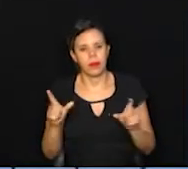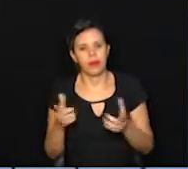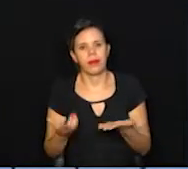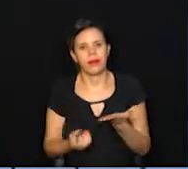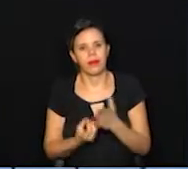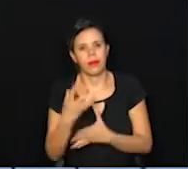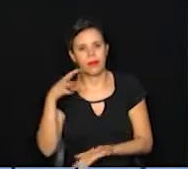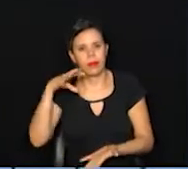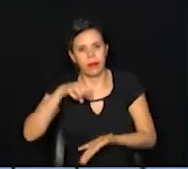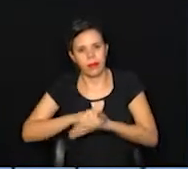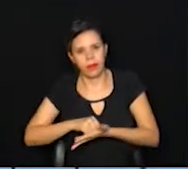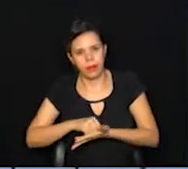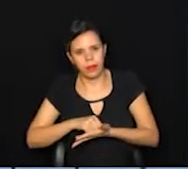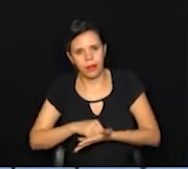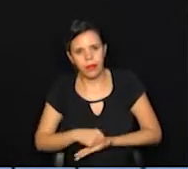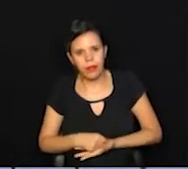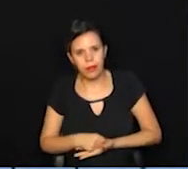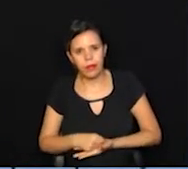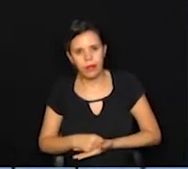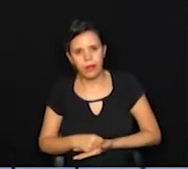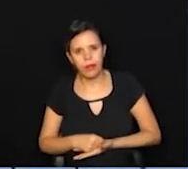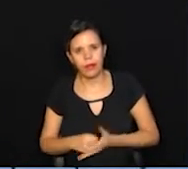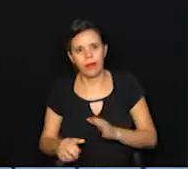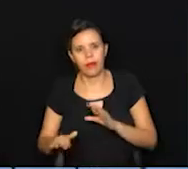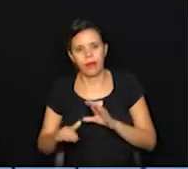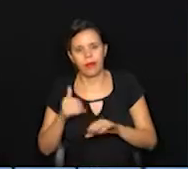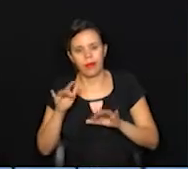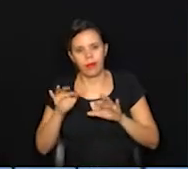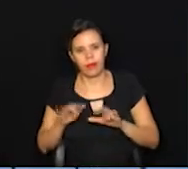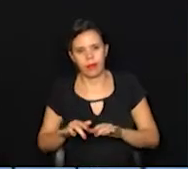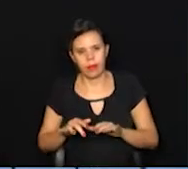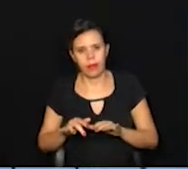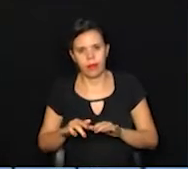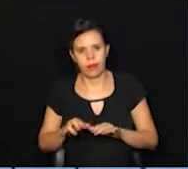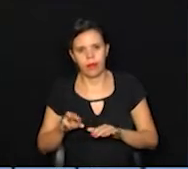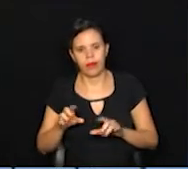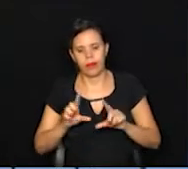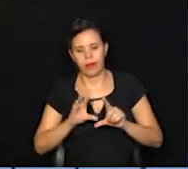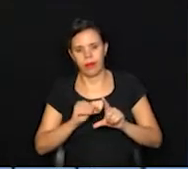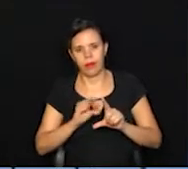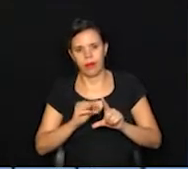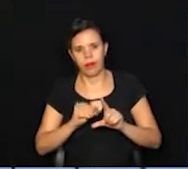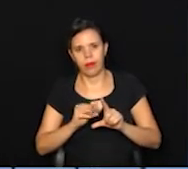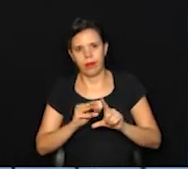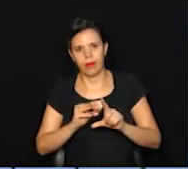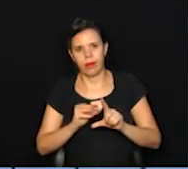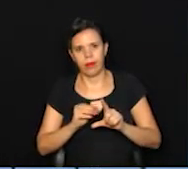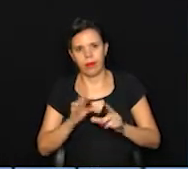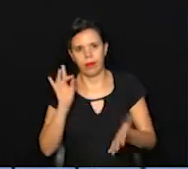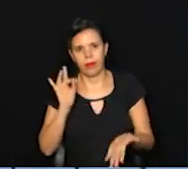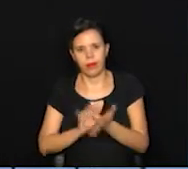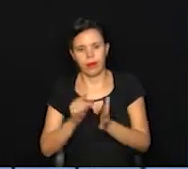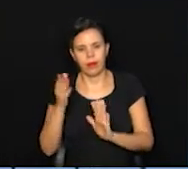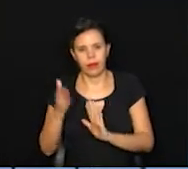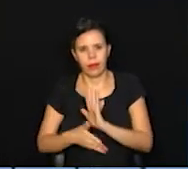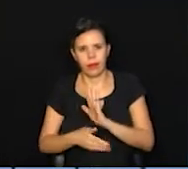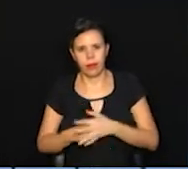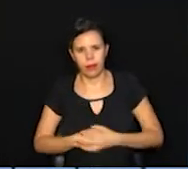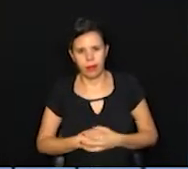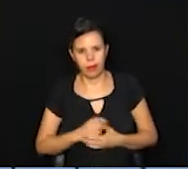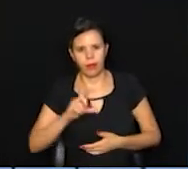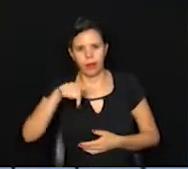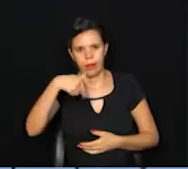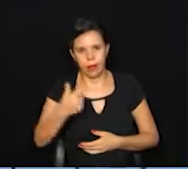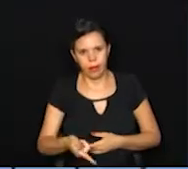vai fazer o seu cadastro. Vai receber no seu e-mail um QR Code para confirmar e